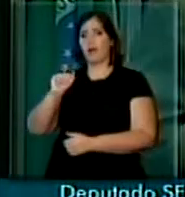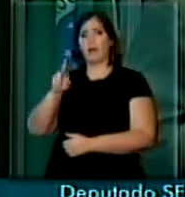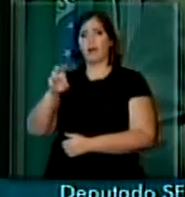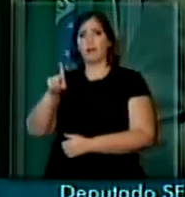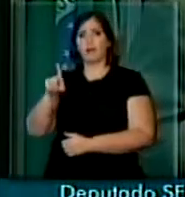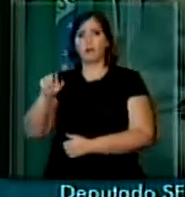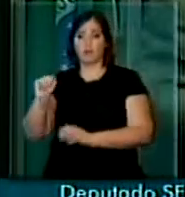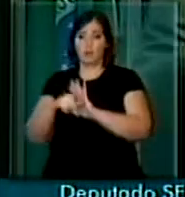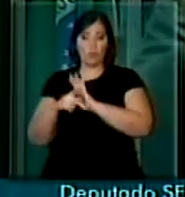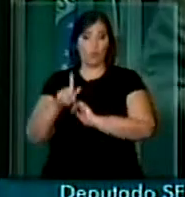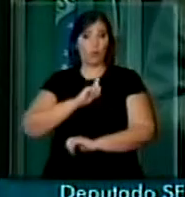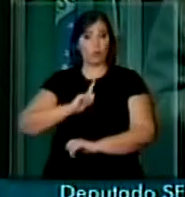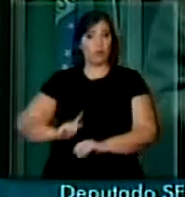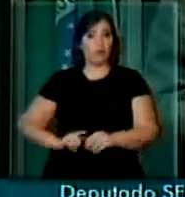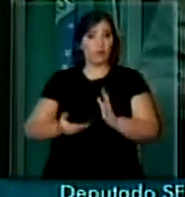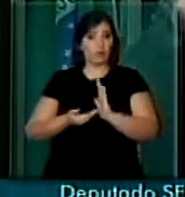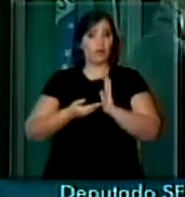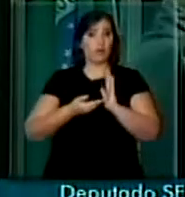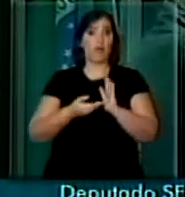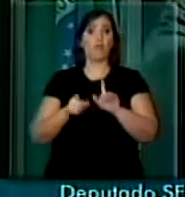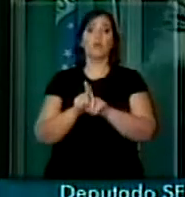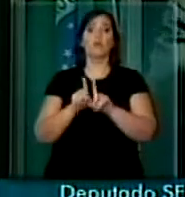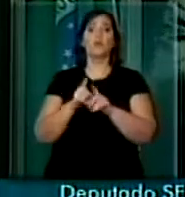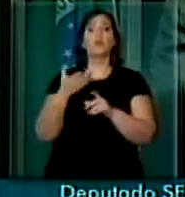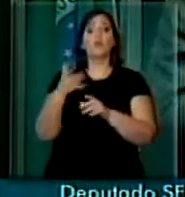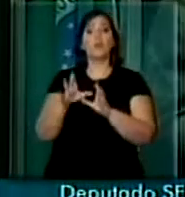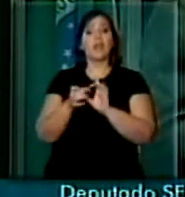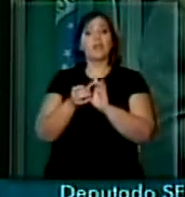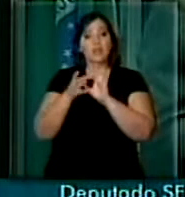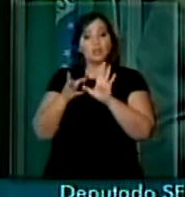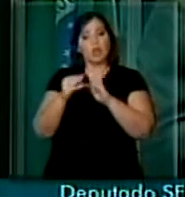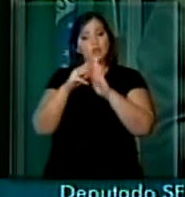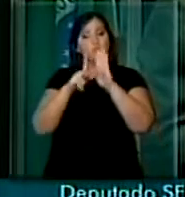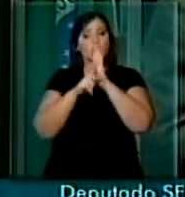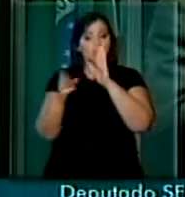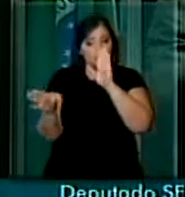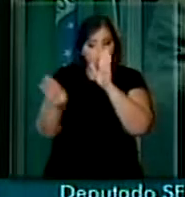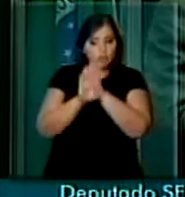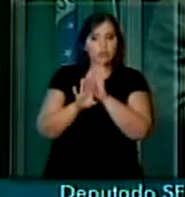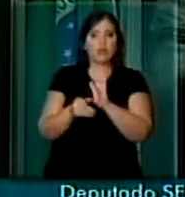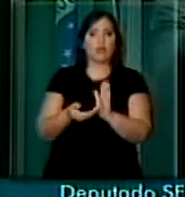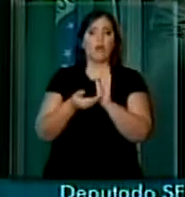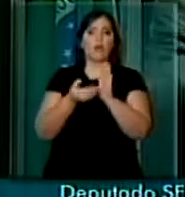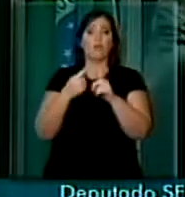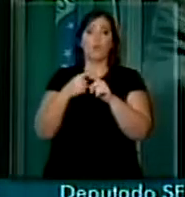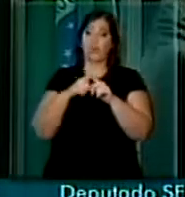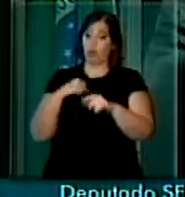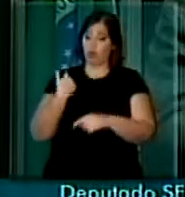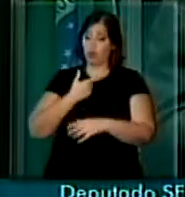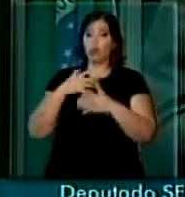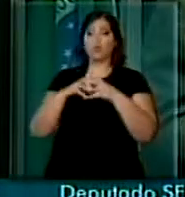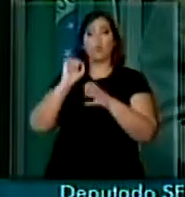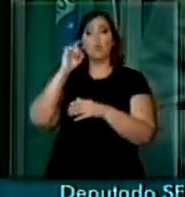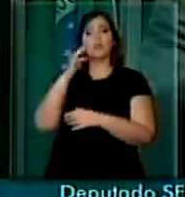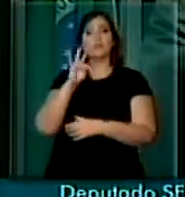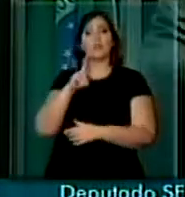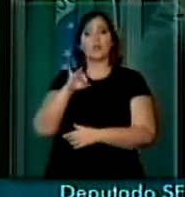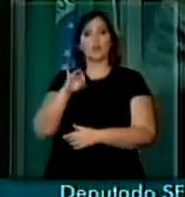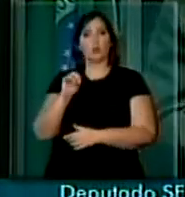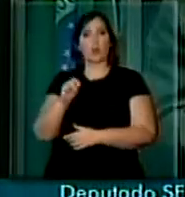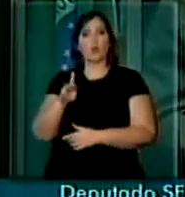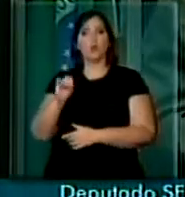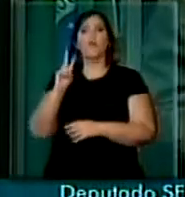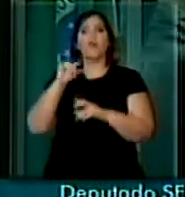nesta casa, para que não permita que essa medida provisória ingresse nessa casa aqui. Porque nós, dos ex-territórios, vamos contestar de novo, vamos